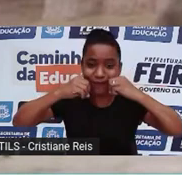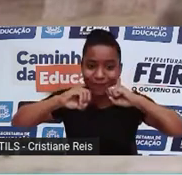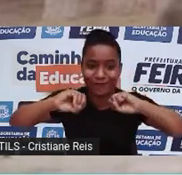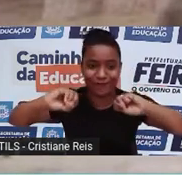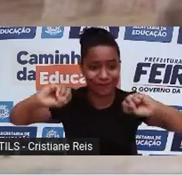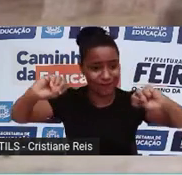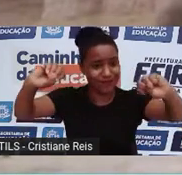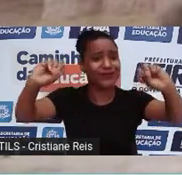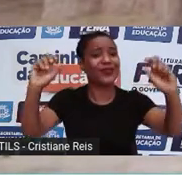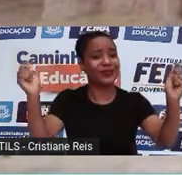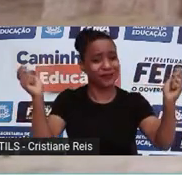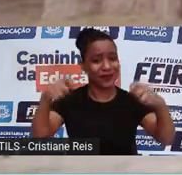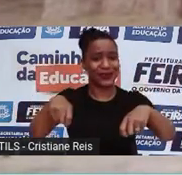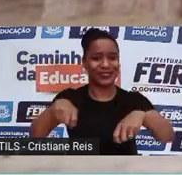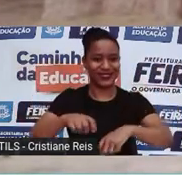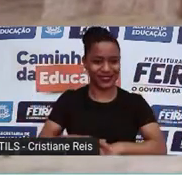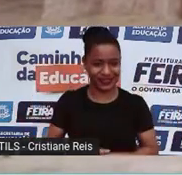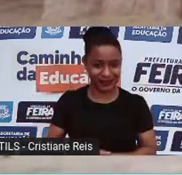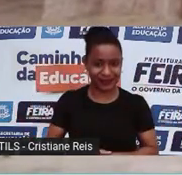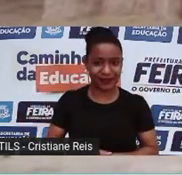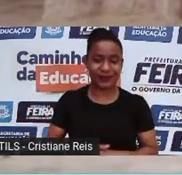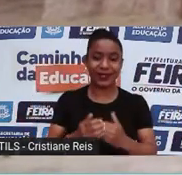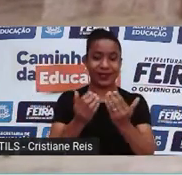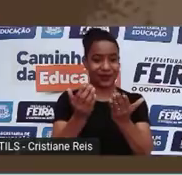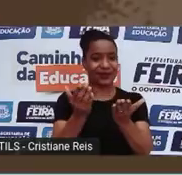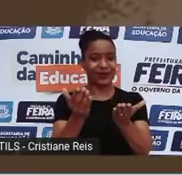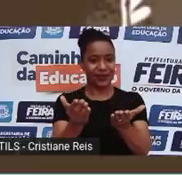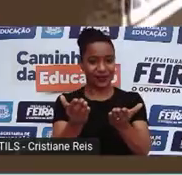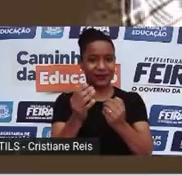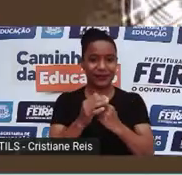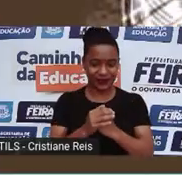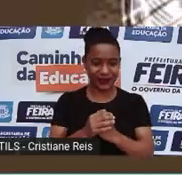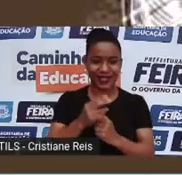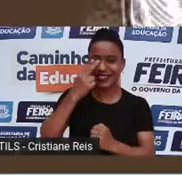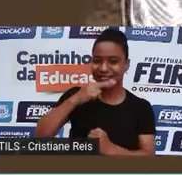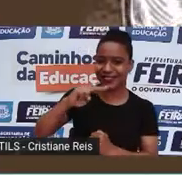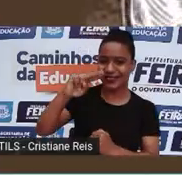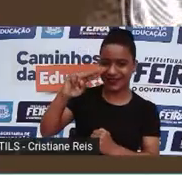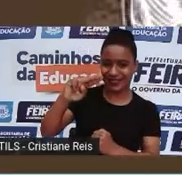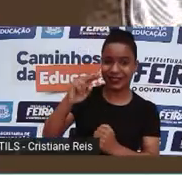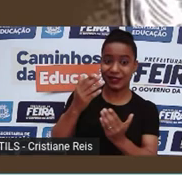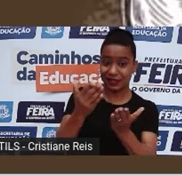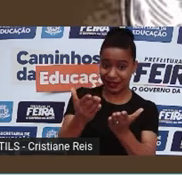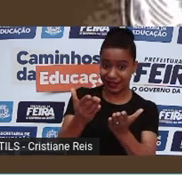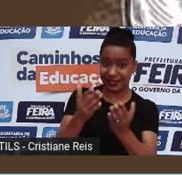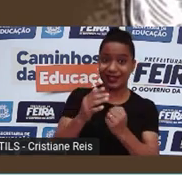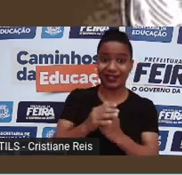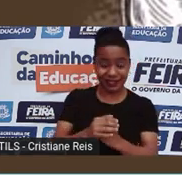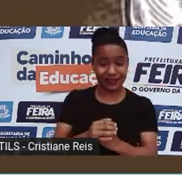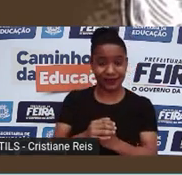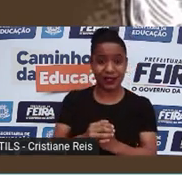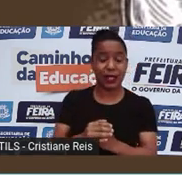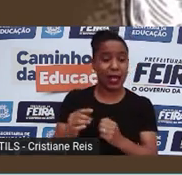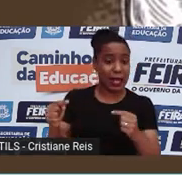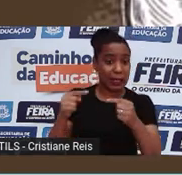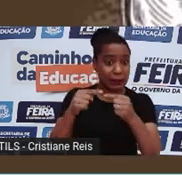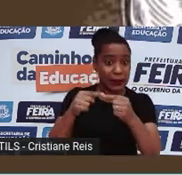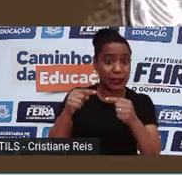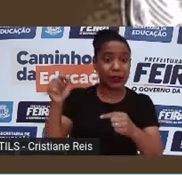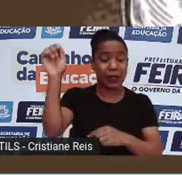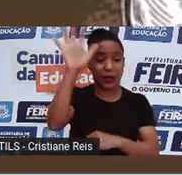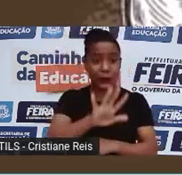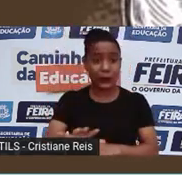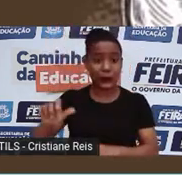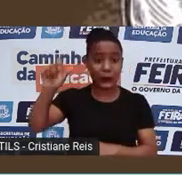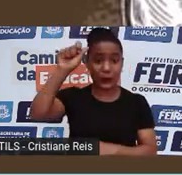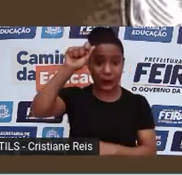Esta é a coala que vive no Bioparque, no Rio de Janeiro. A espécie dela, os elefantes asiáticos e os mamutes,